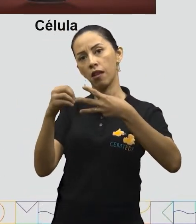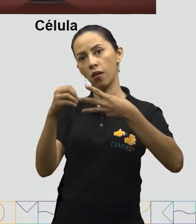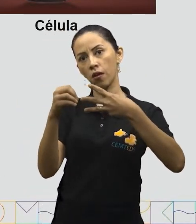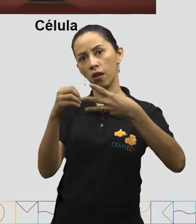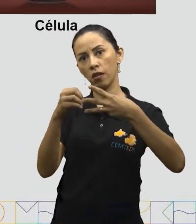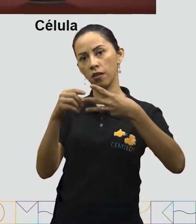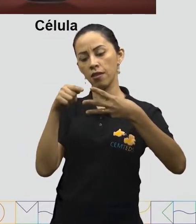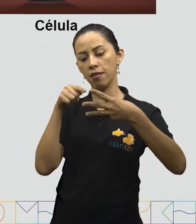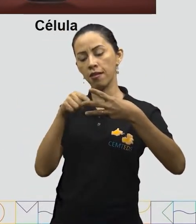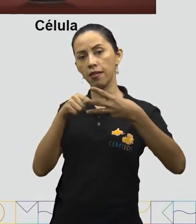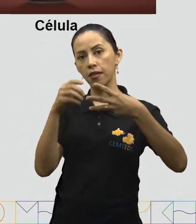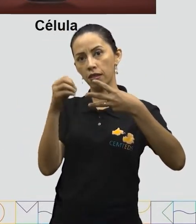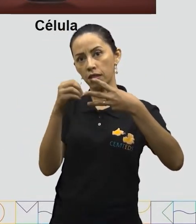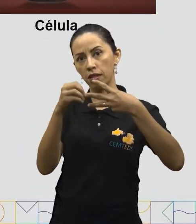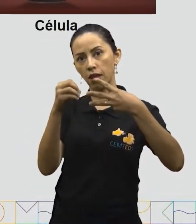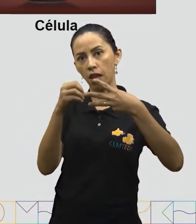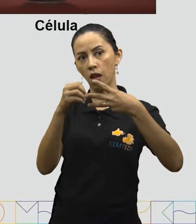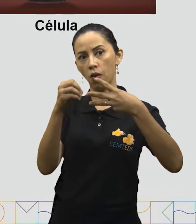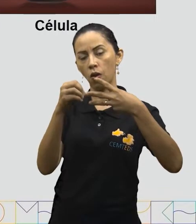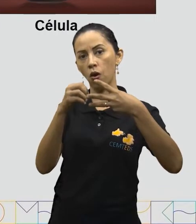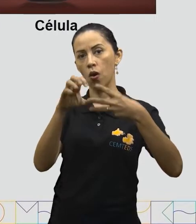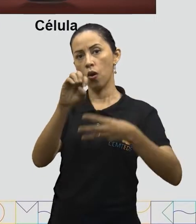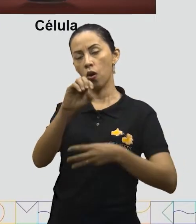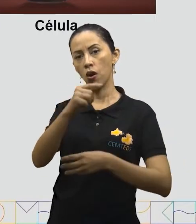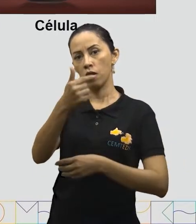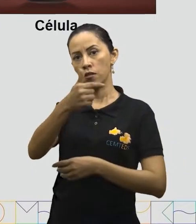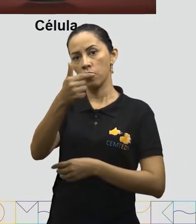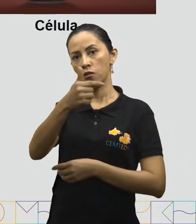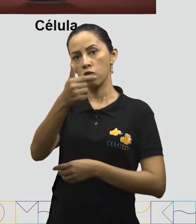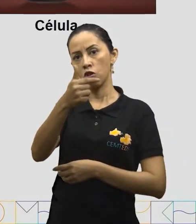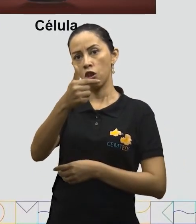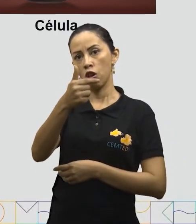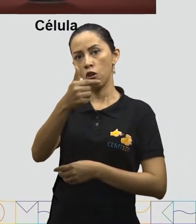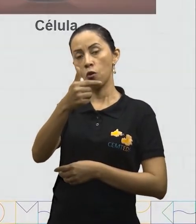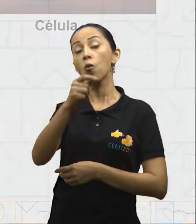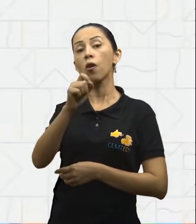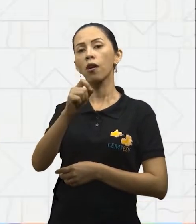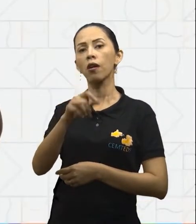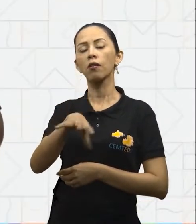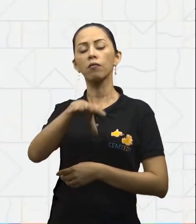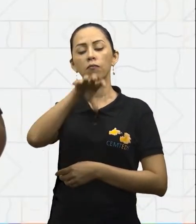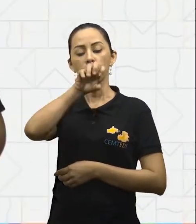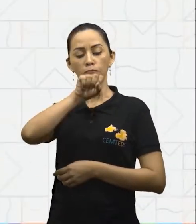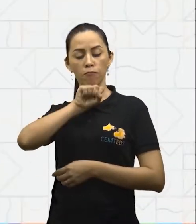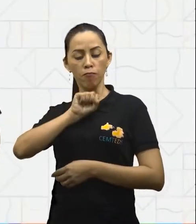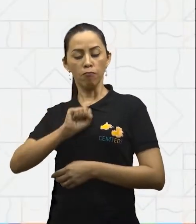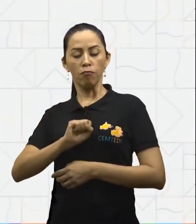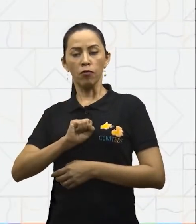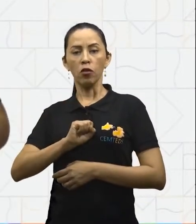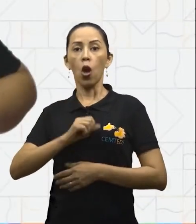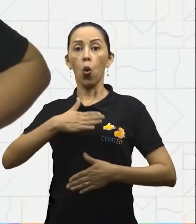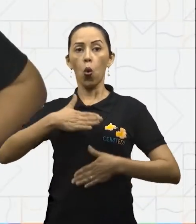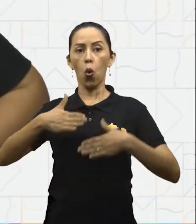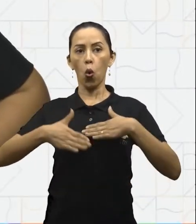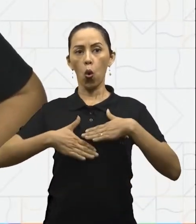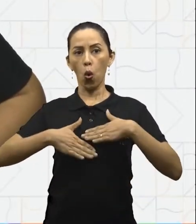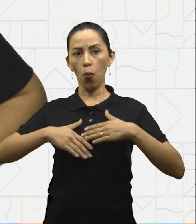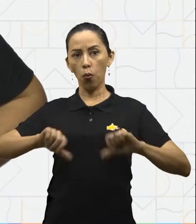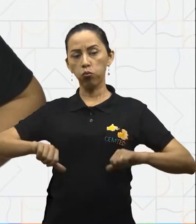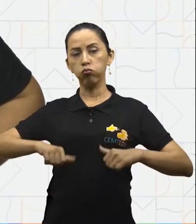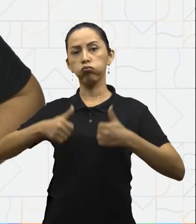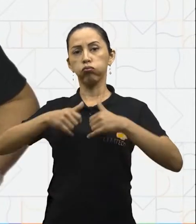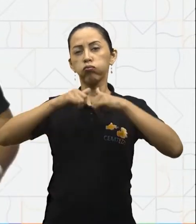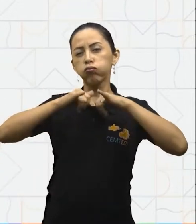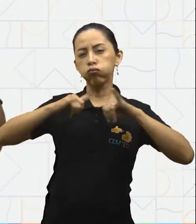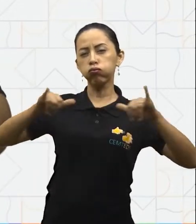nutrientes se encontram e produzem a energia necessária para o corpo. Uau! O nosso corpo é sensacional,